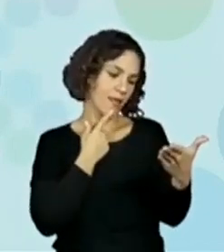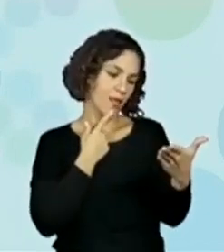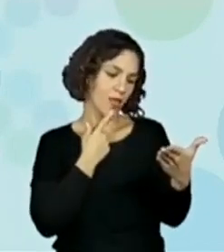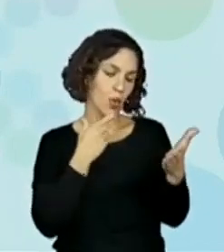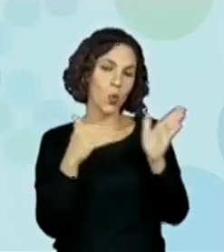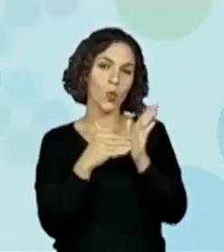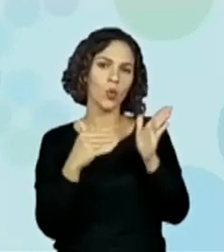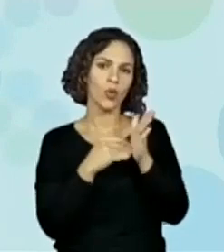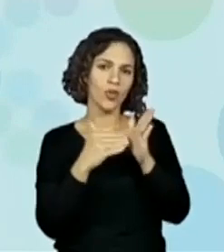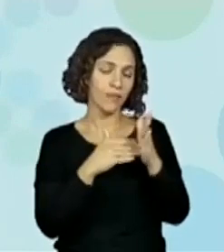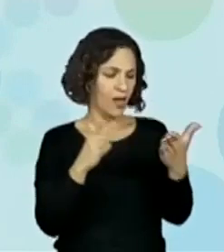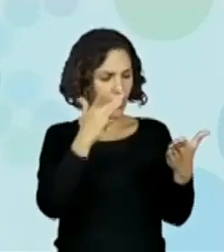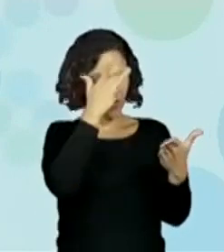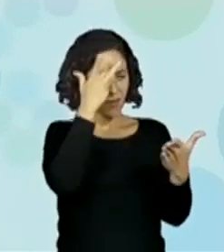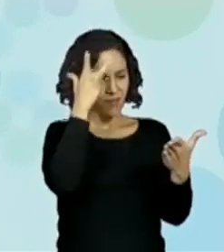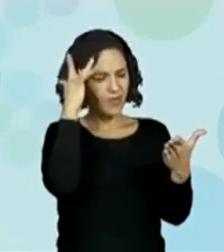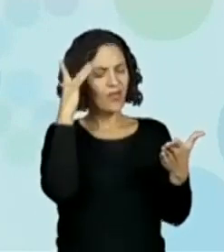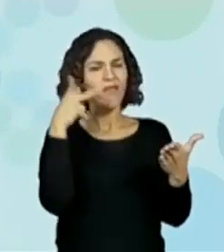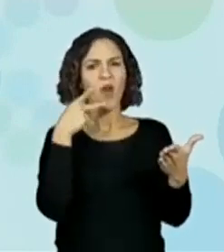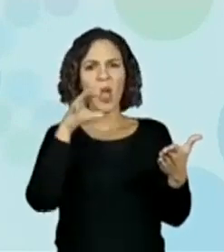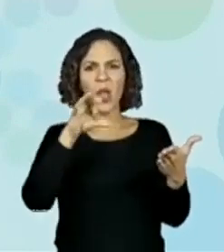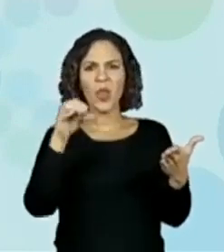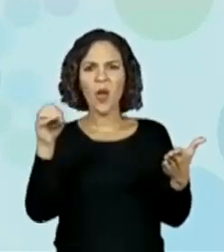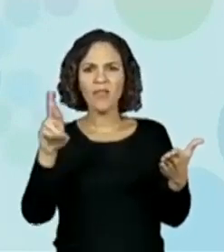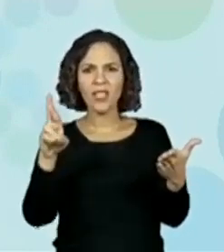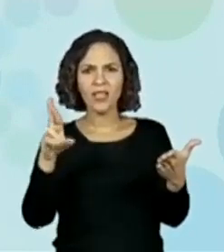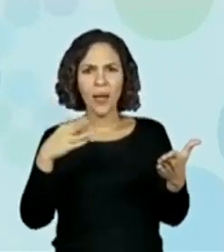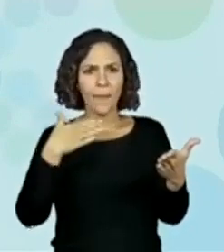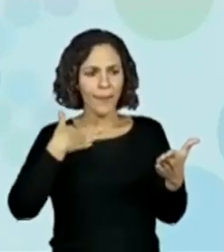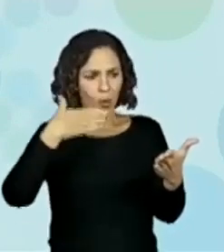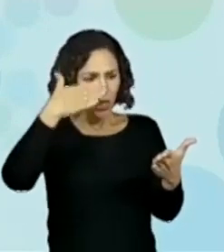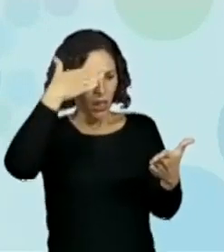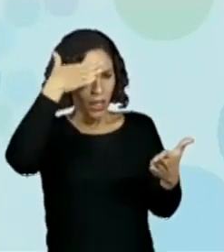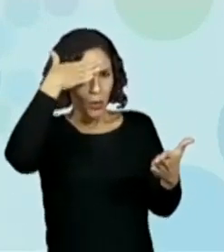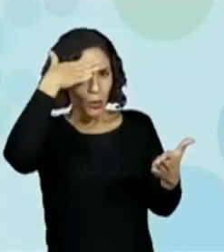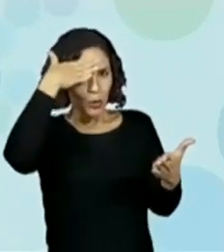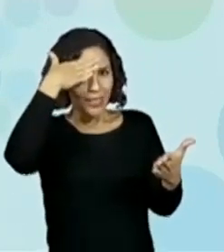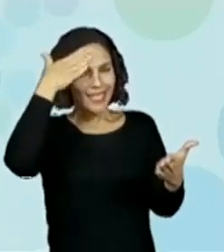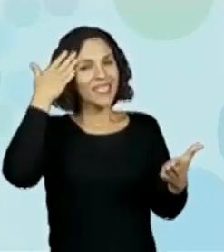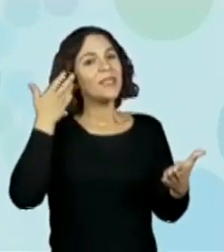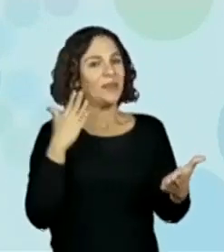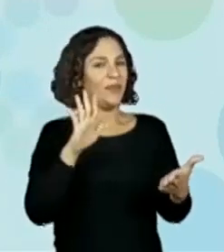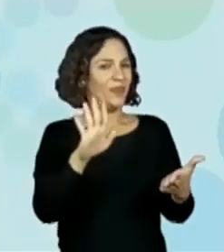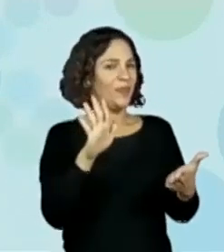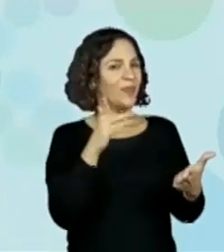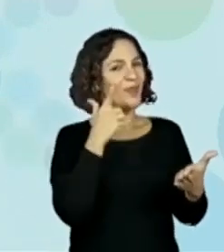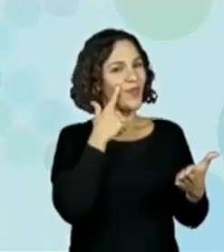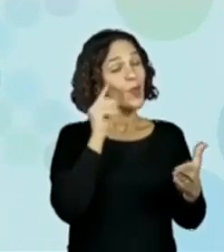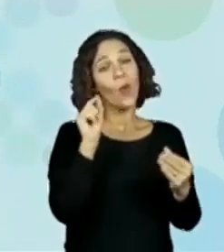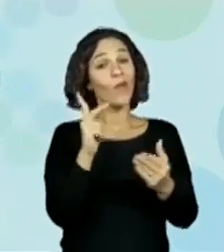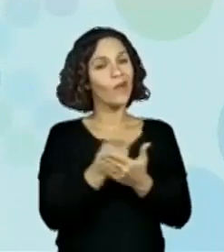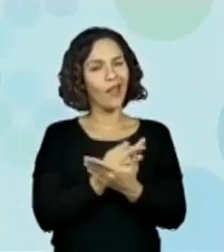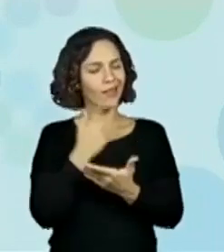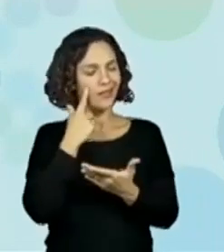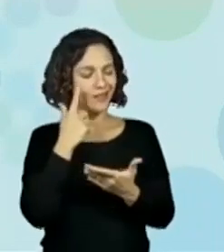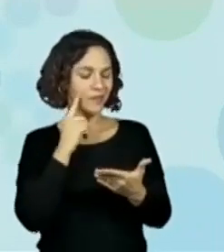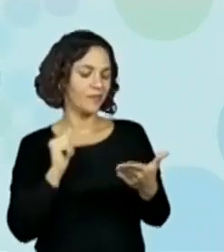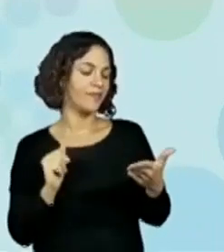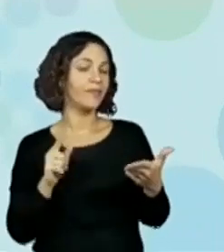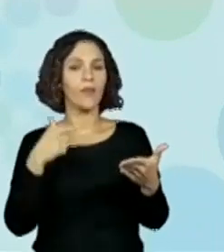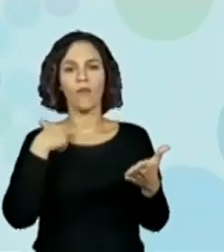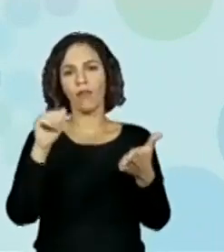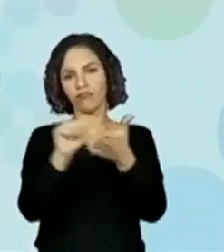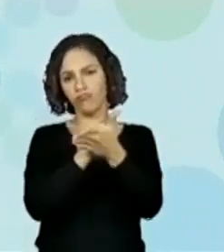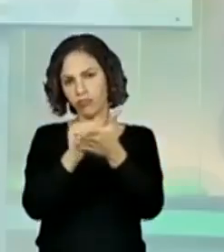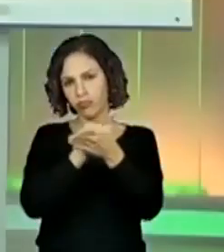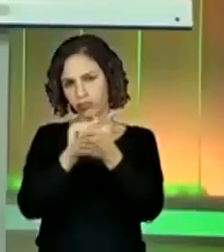Tem um que falou assim, novecentos reais, meu Deus. Vamos dar uma olhadinha nisso aqui, gente? Vamos ver o que vai acontecer? Primeiro eu vou apagar aqui